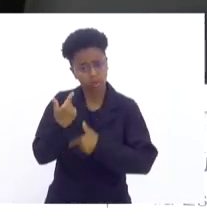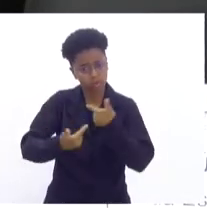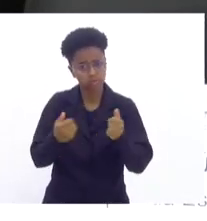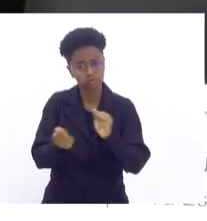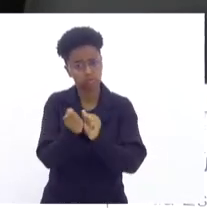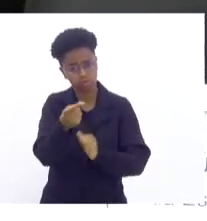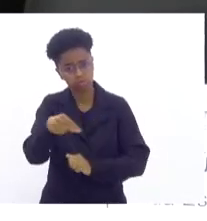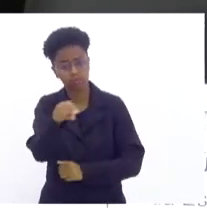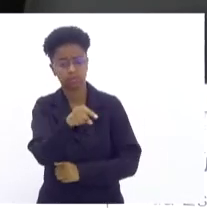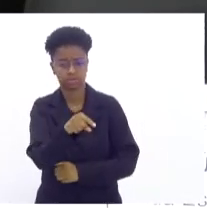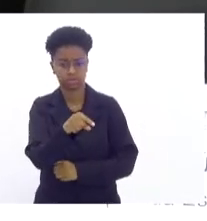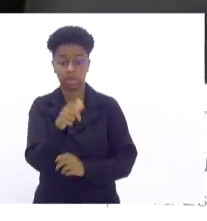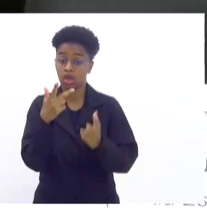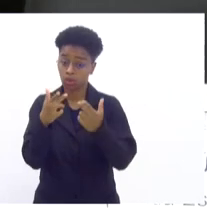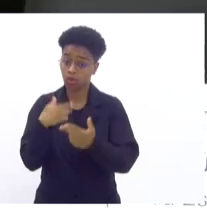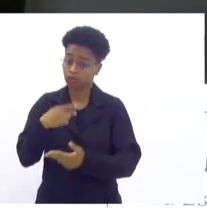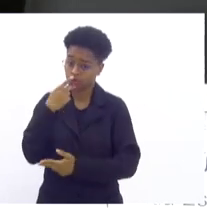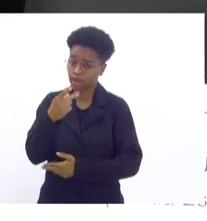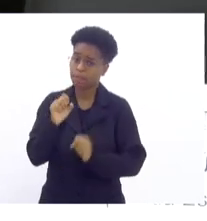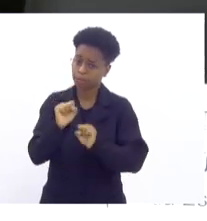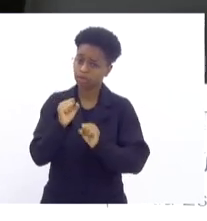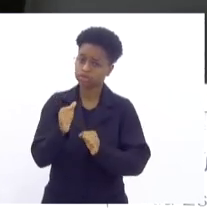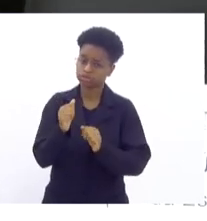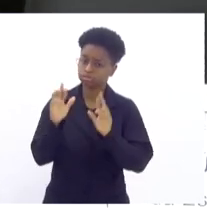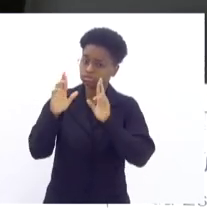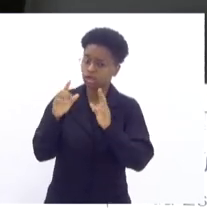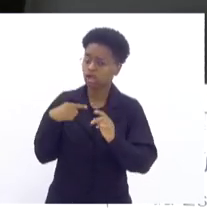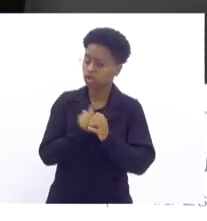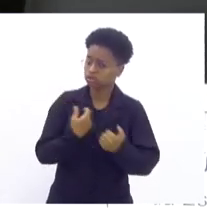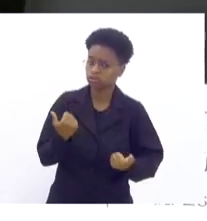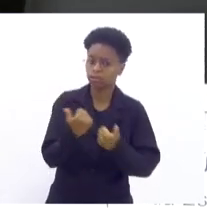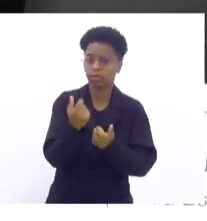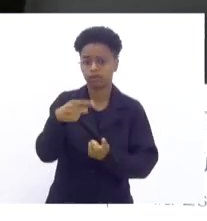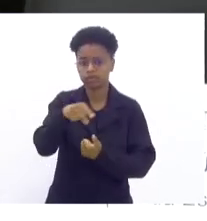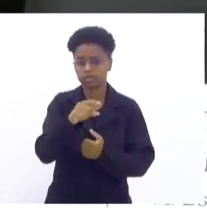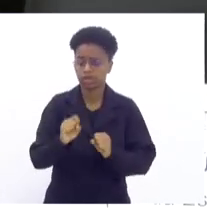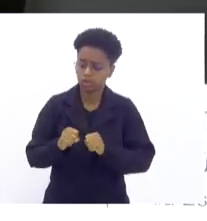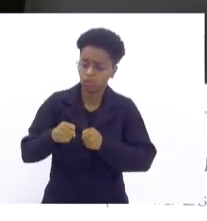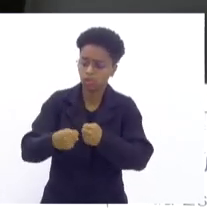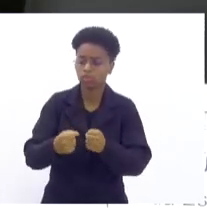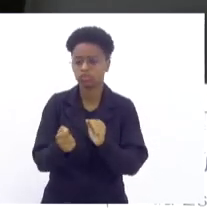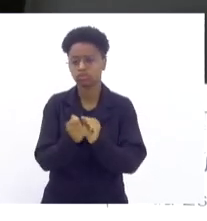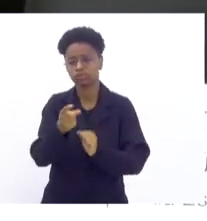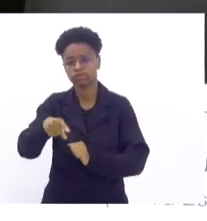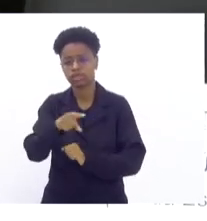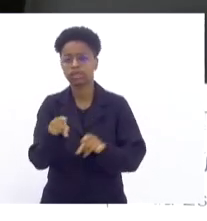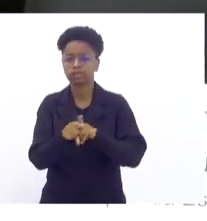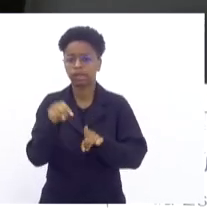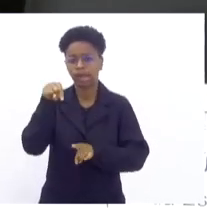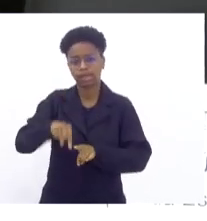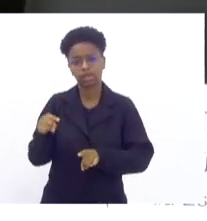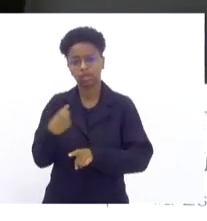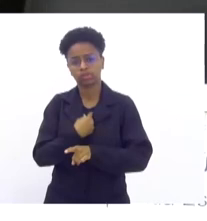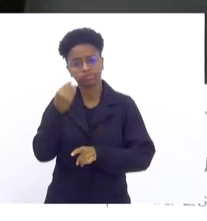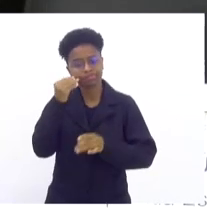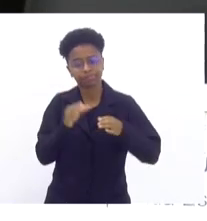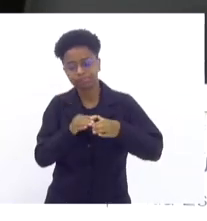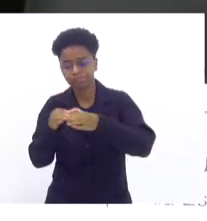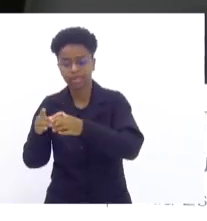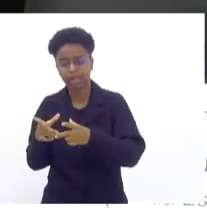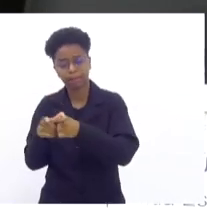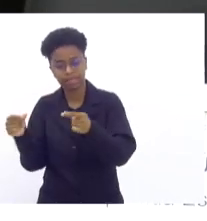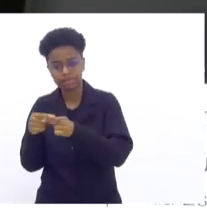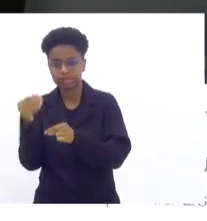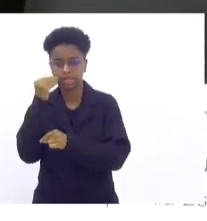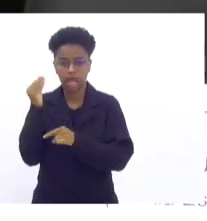vocês. Como eu falei aqui, conta com o apoio da gente, conta com a nossa luta, conta com essa casa aqui, nós vamos buscar em Brasília ajuda aqui para